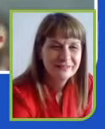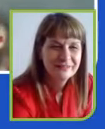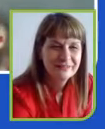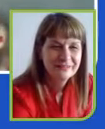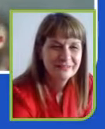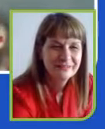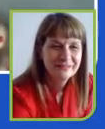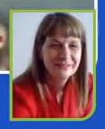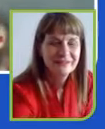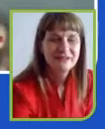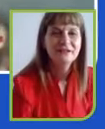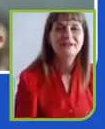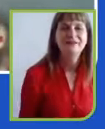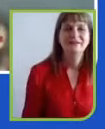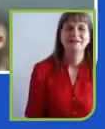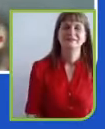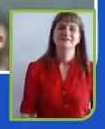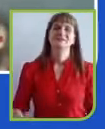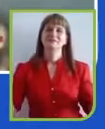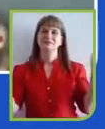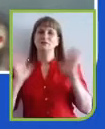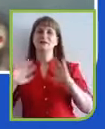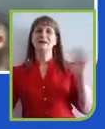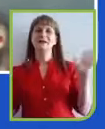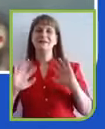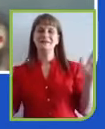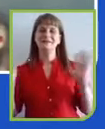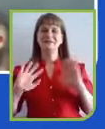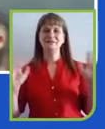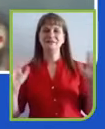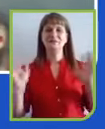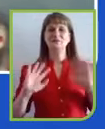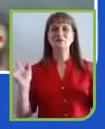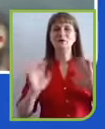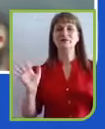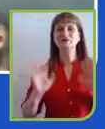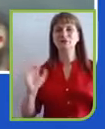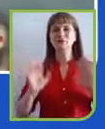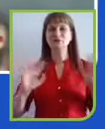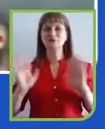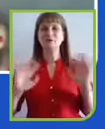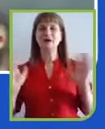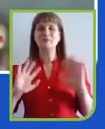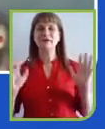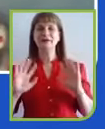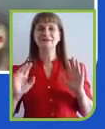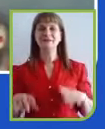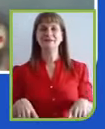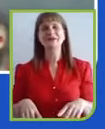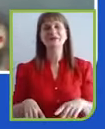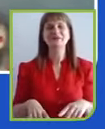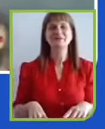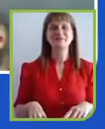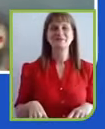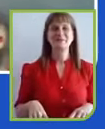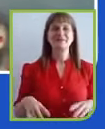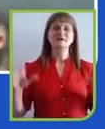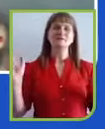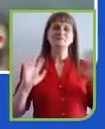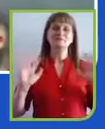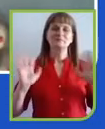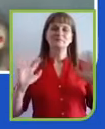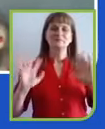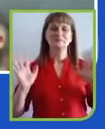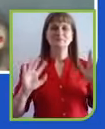importantíssima aqui e tem sido uma parceira muito querida em todas as ações. obrigado a todo